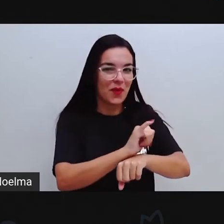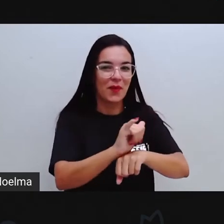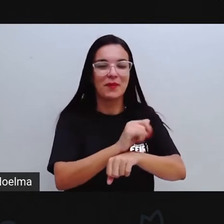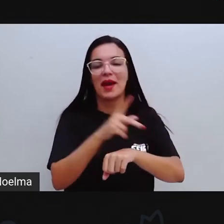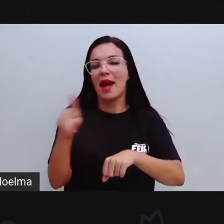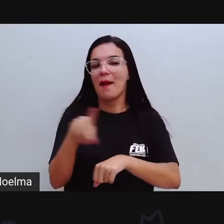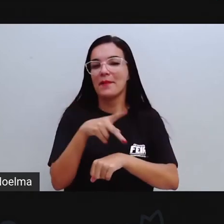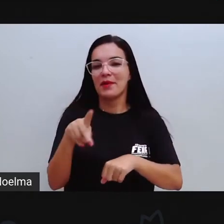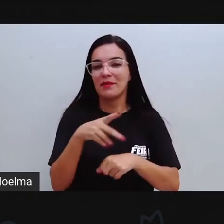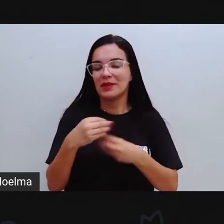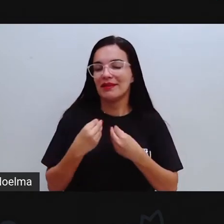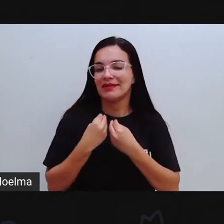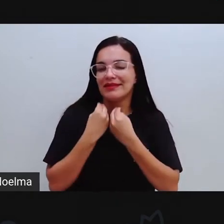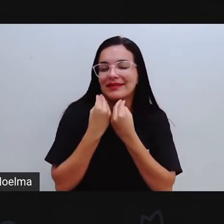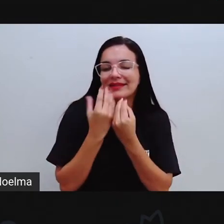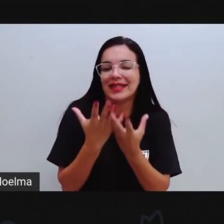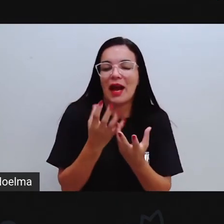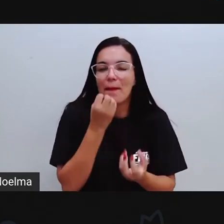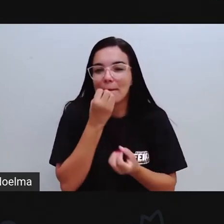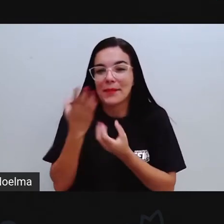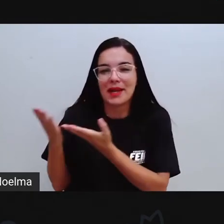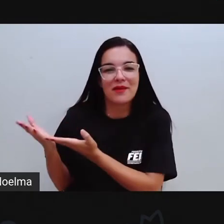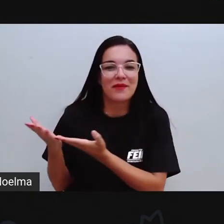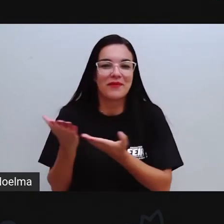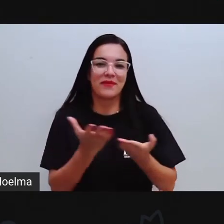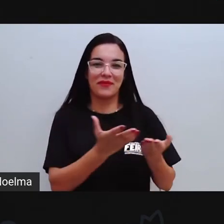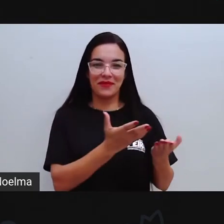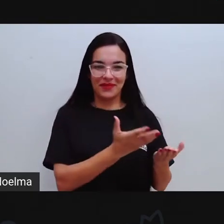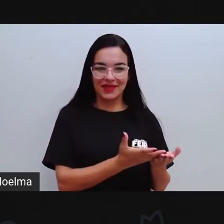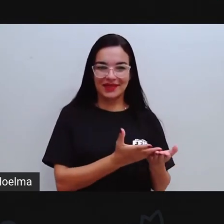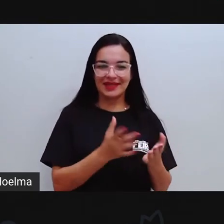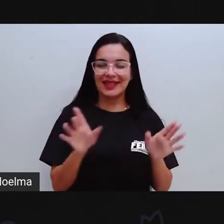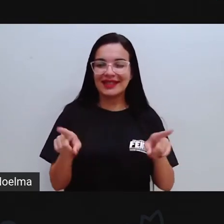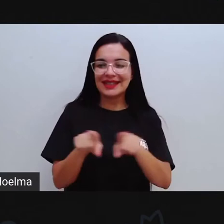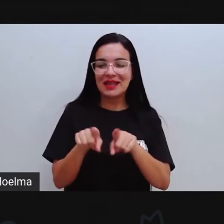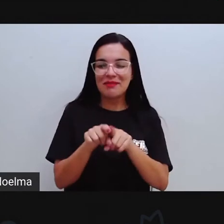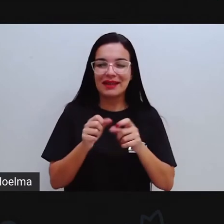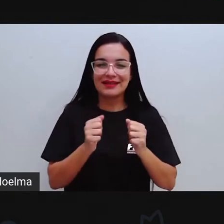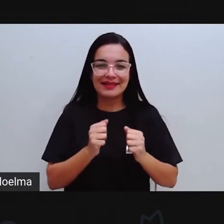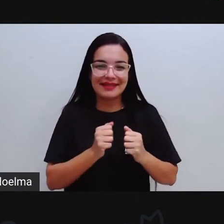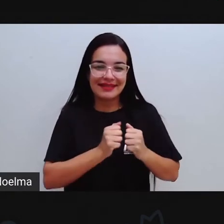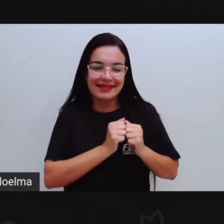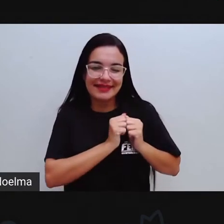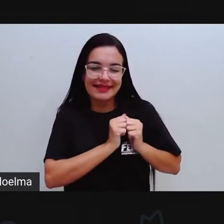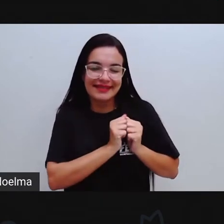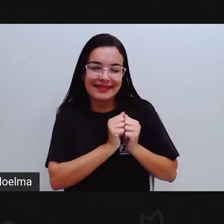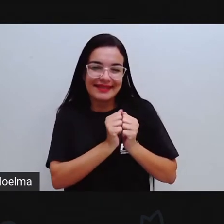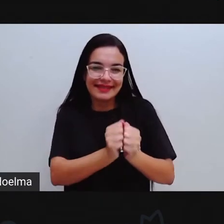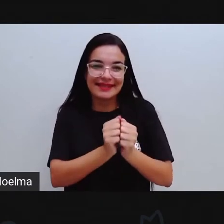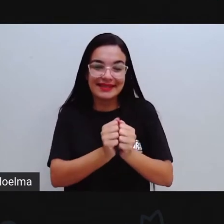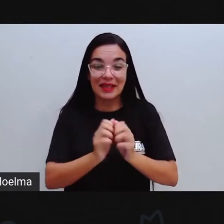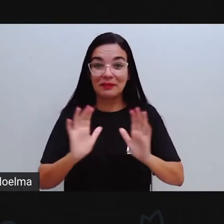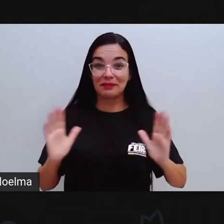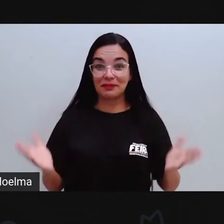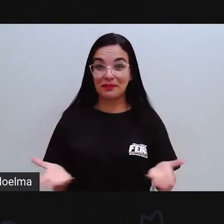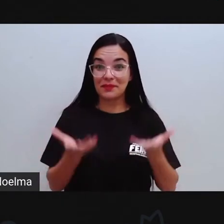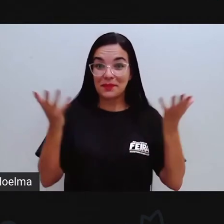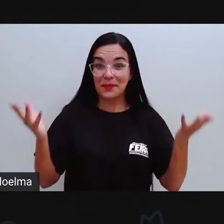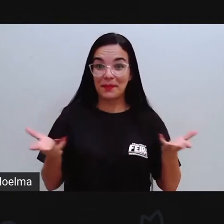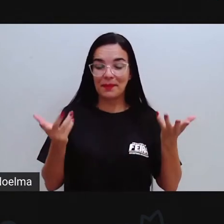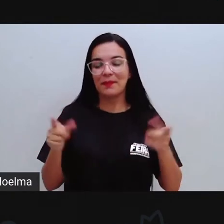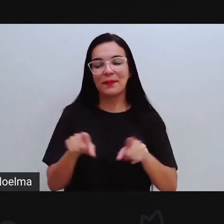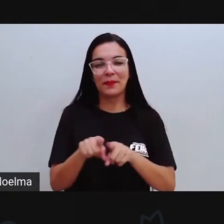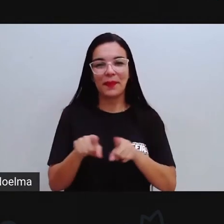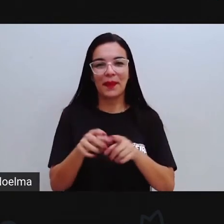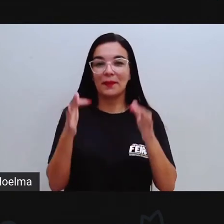Prodeseja aí que todos sejam bem-vindos, que sintam-se aí bem, sintam-se dispostos, não é? A prestar